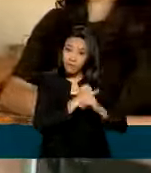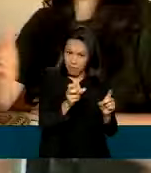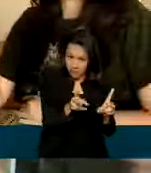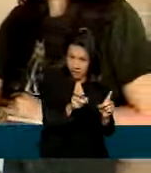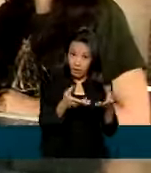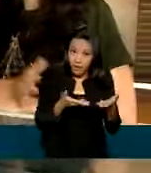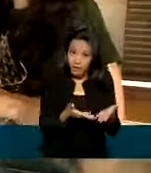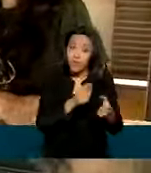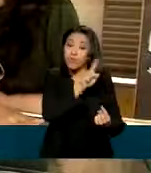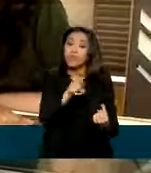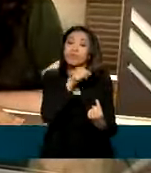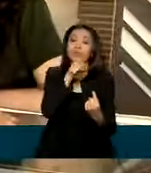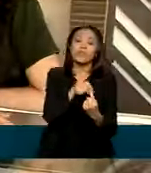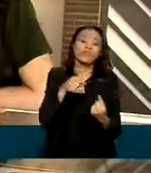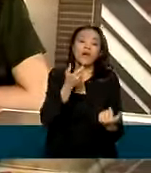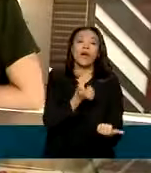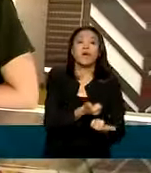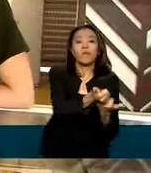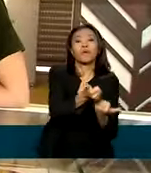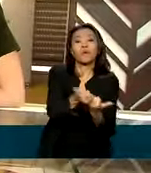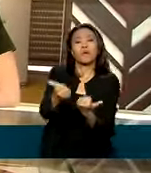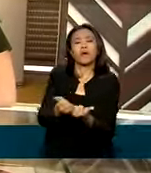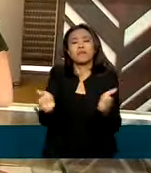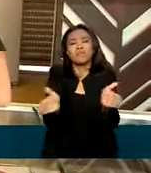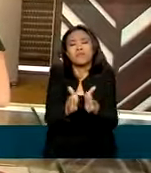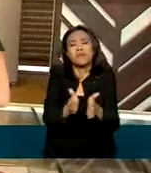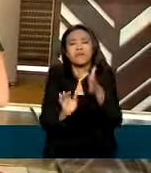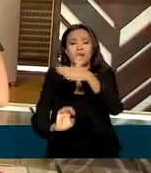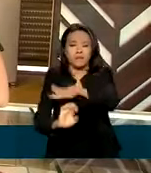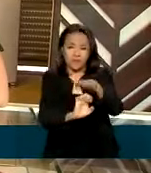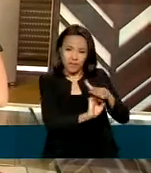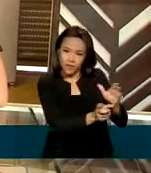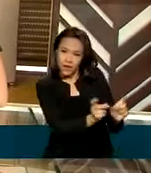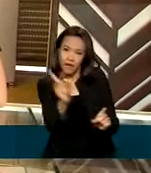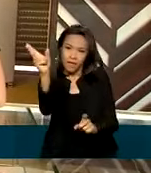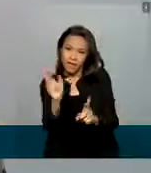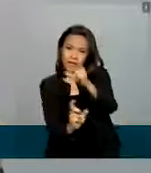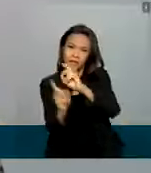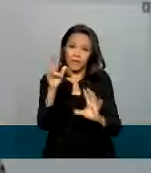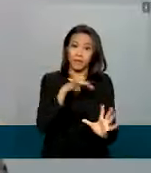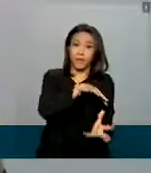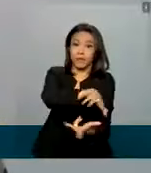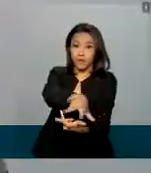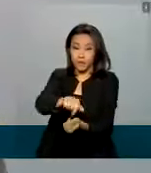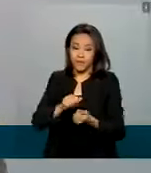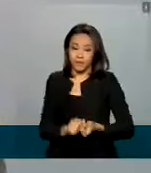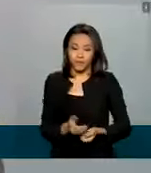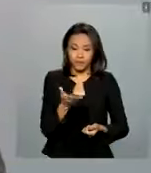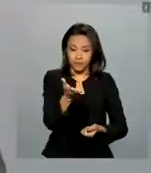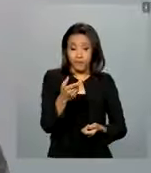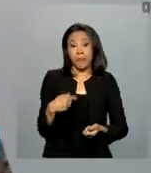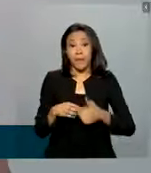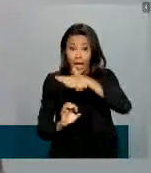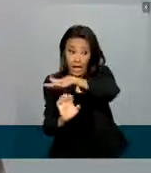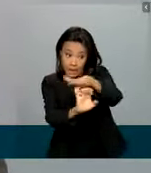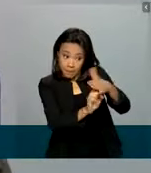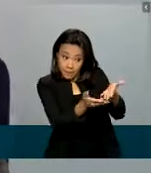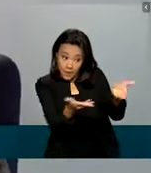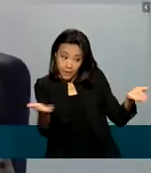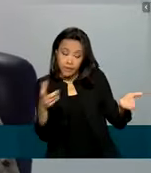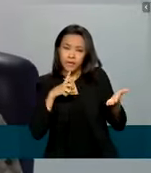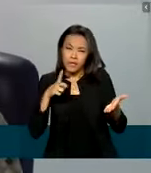A ideia é ajudar principalmente as pequenas empresas a exportarem para o mundo. Se ela tem produtos de qualidade, um produto que é